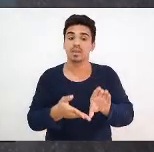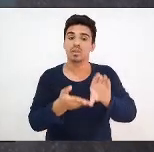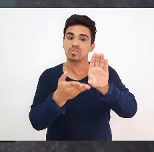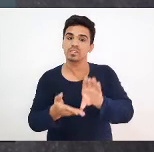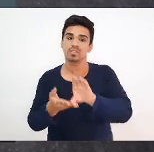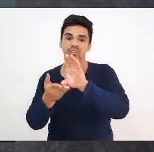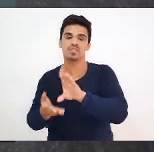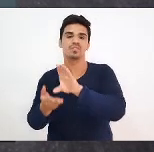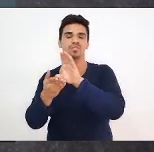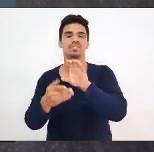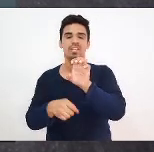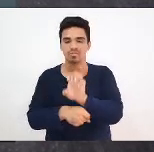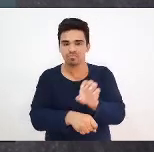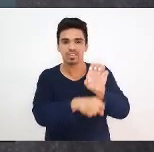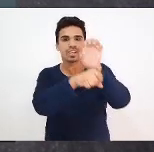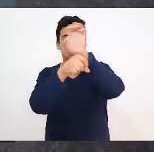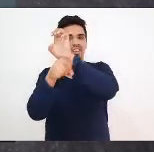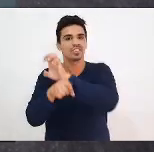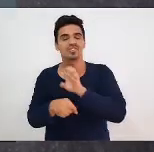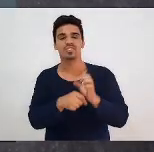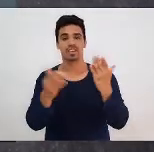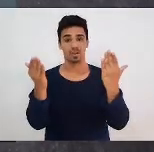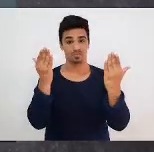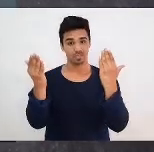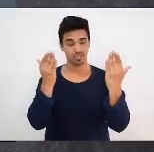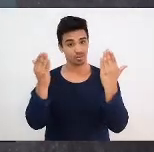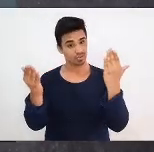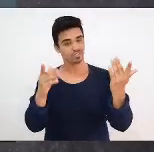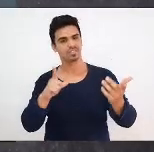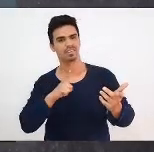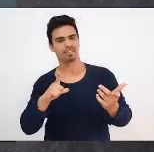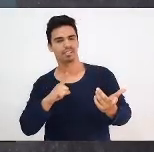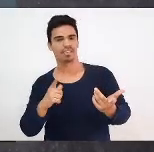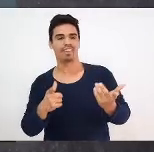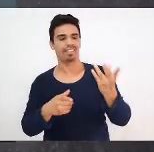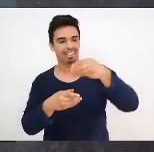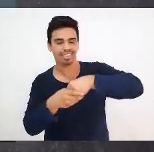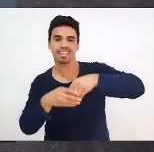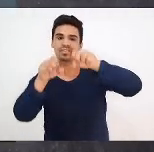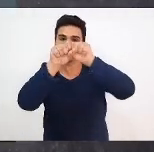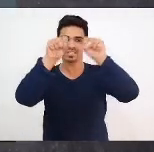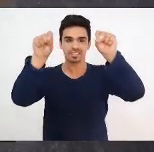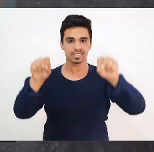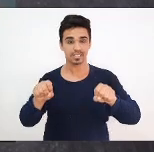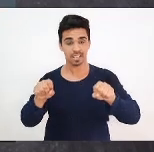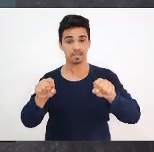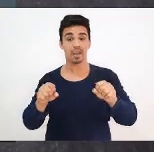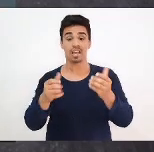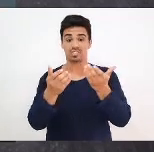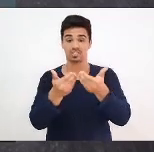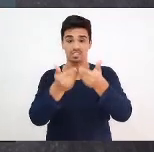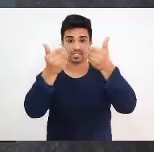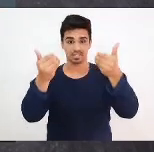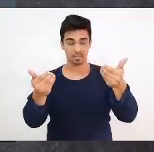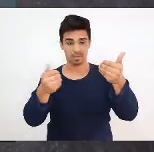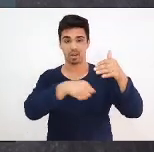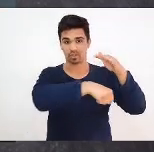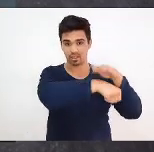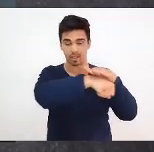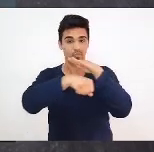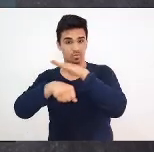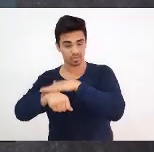que compõem o sistema Conselhos, e aí a gente dividiu em dois tempos, para que você pudesse começar falando um pouquinho desse